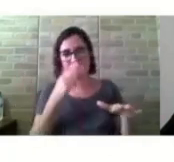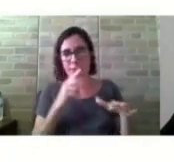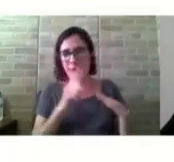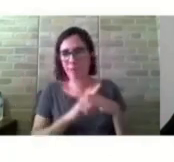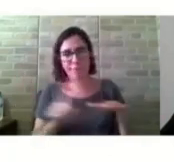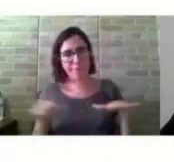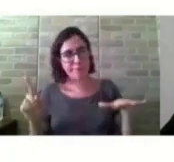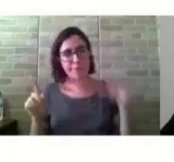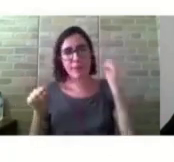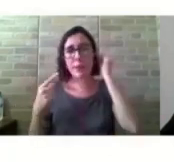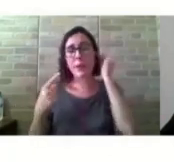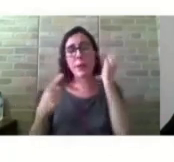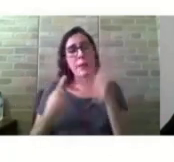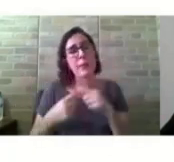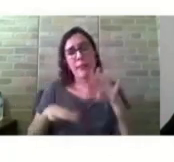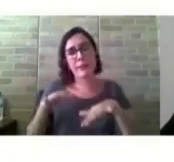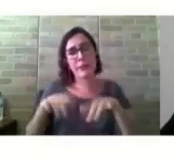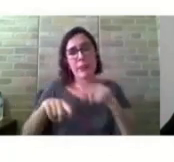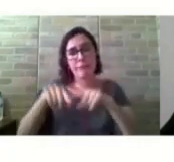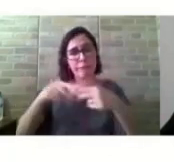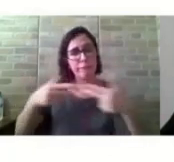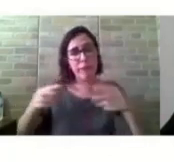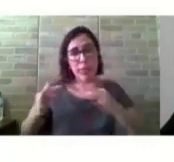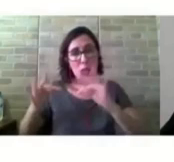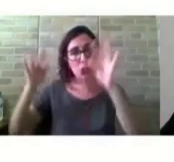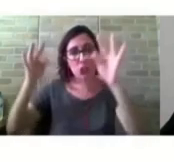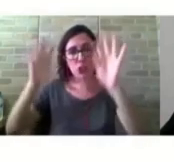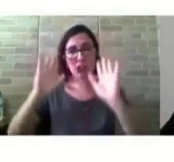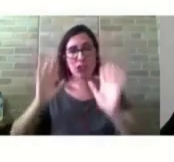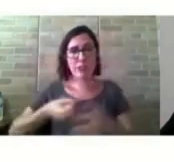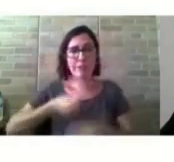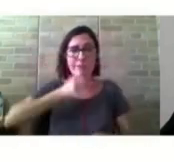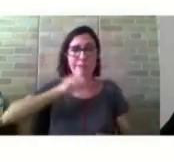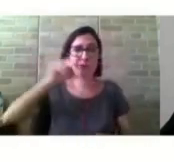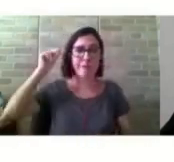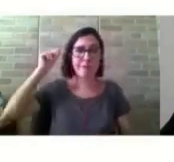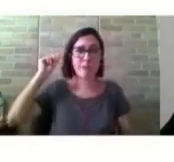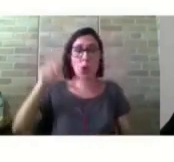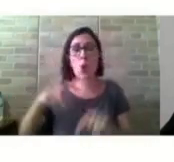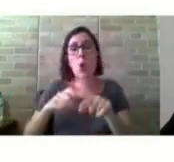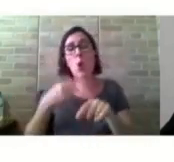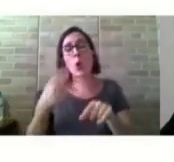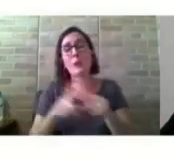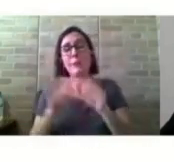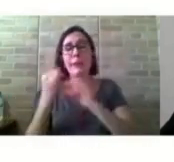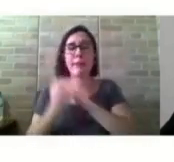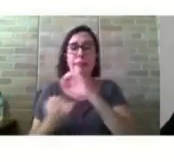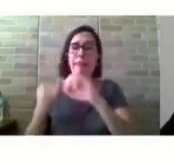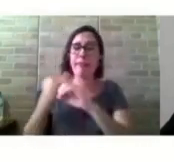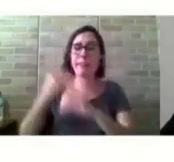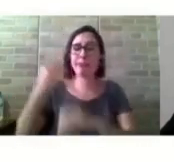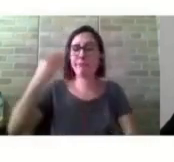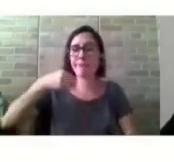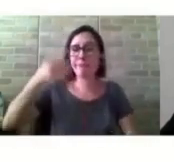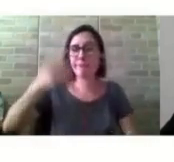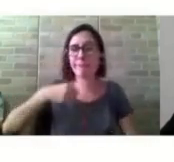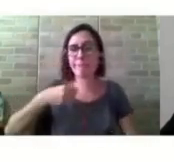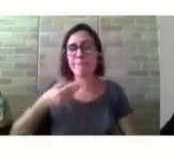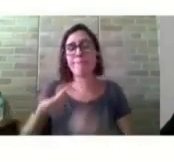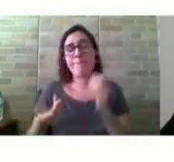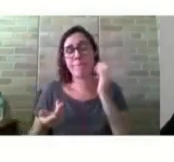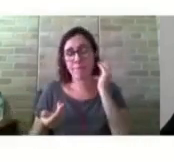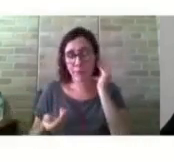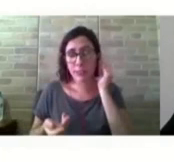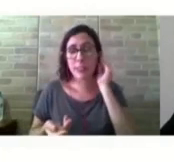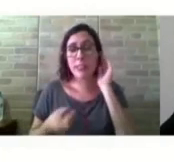ultrapassados, ou de internet, também muito fraca a sua internet, também o